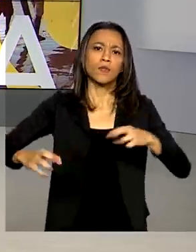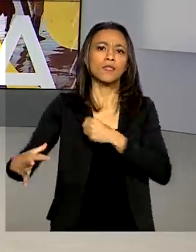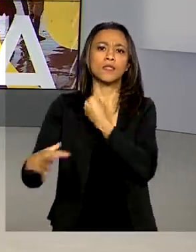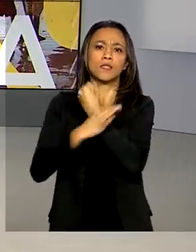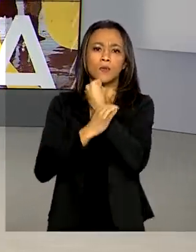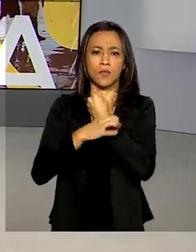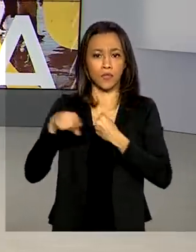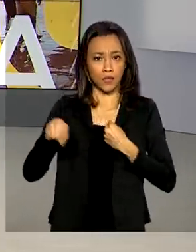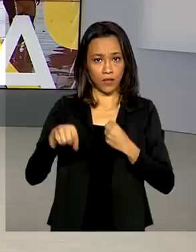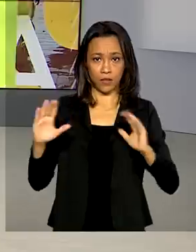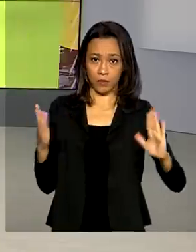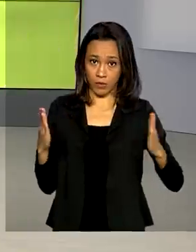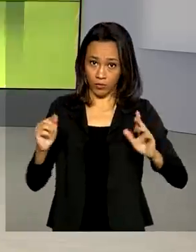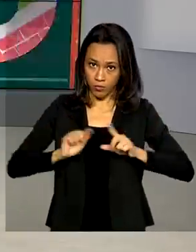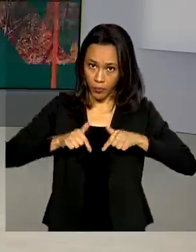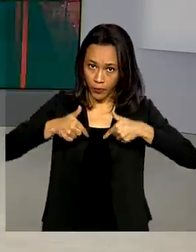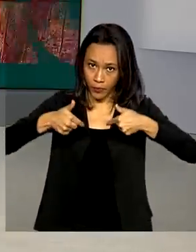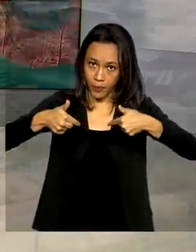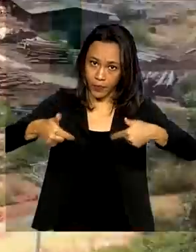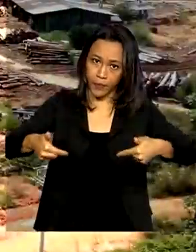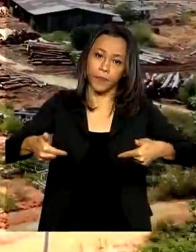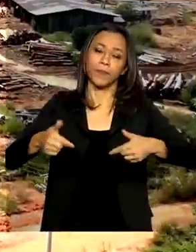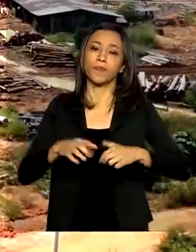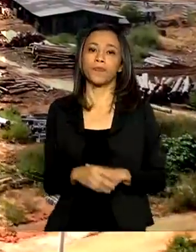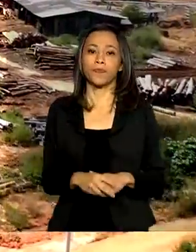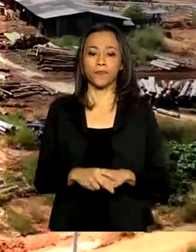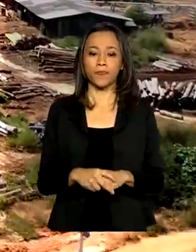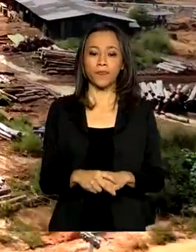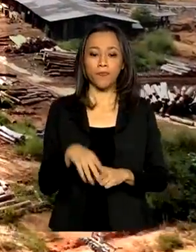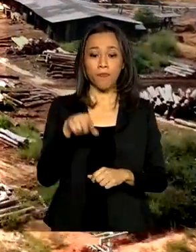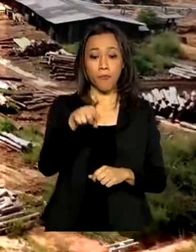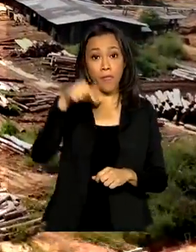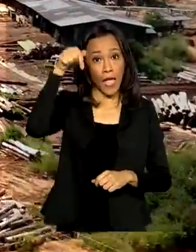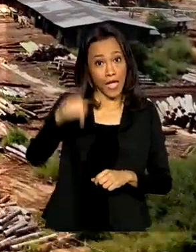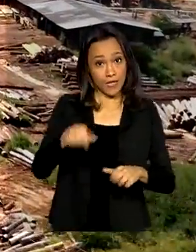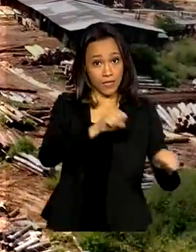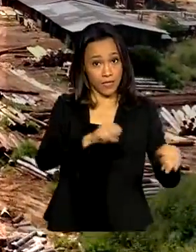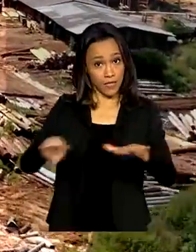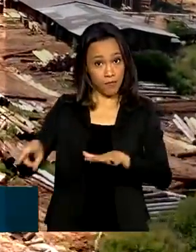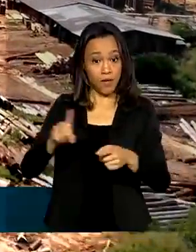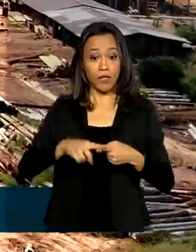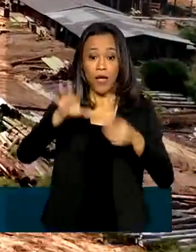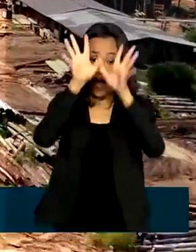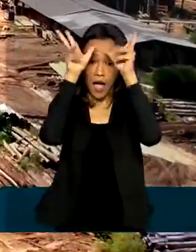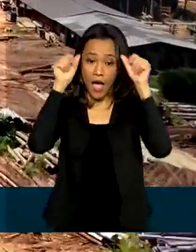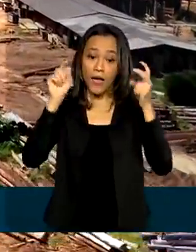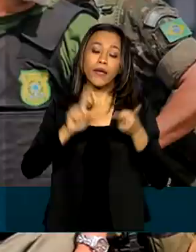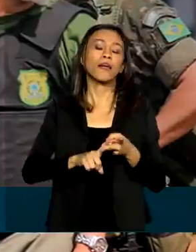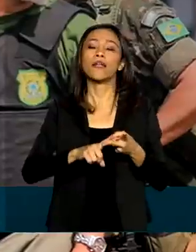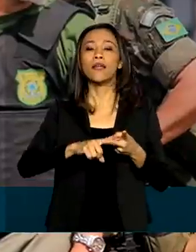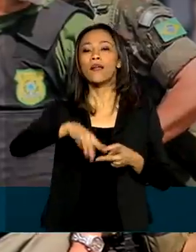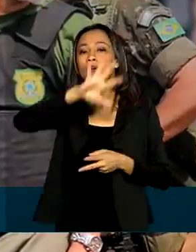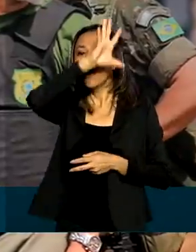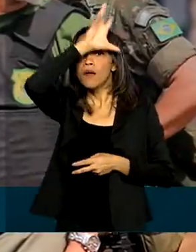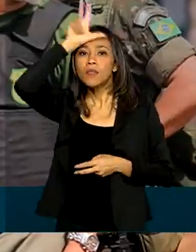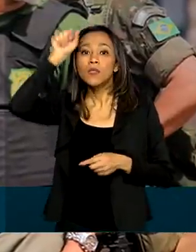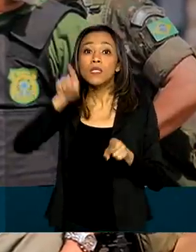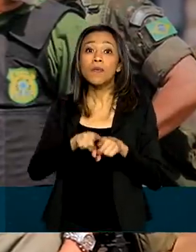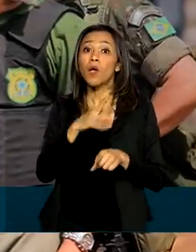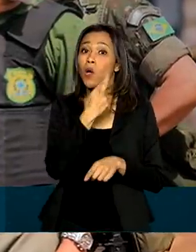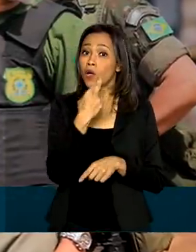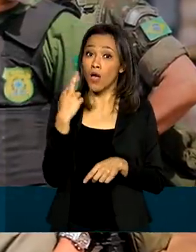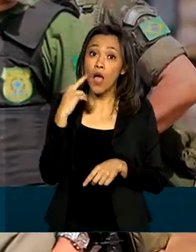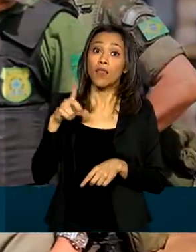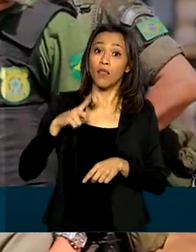a Operação Verde Brasil 2. Essa semana, nos estados do Acre, Amazonas e Rondônia, os militares